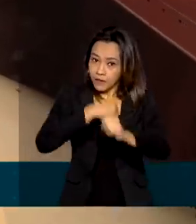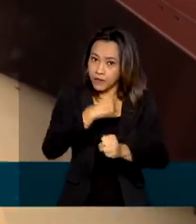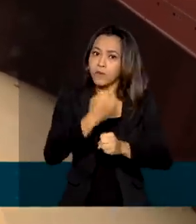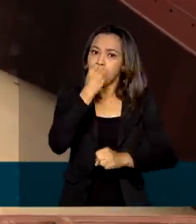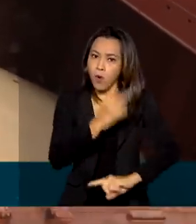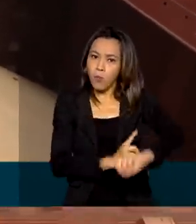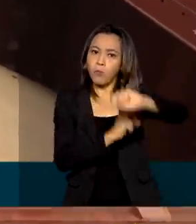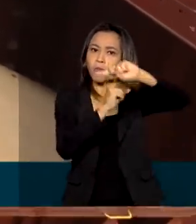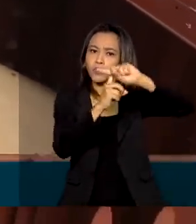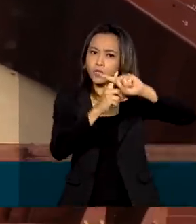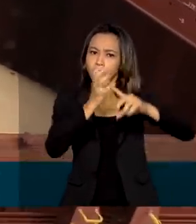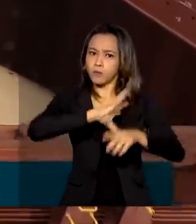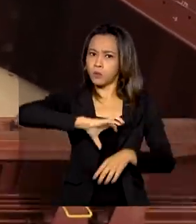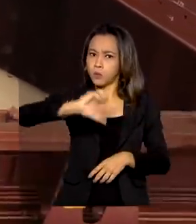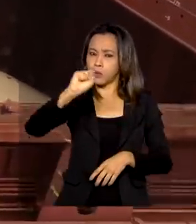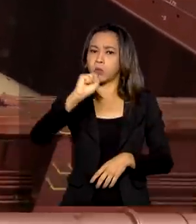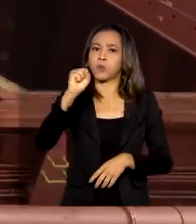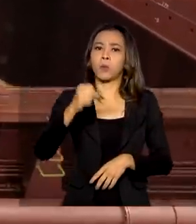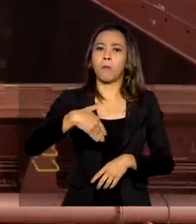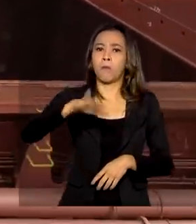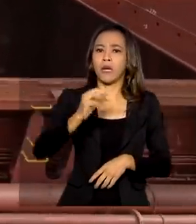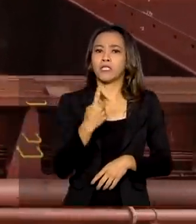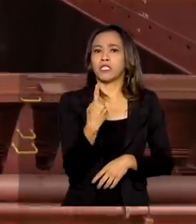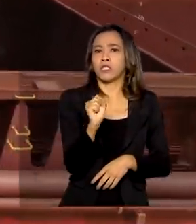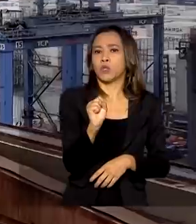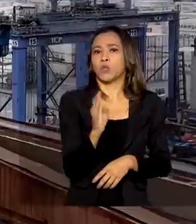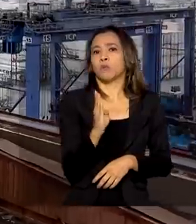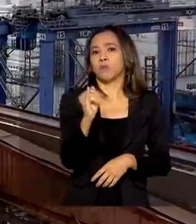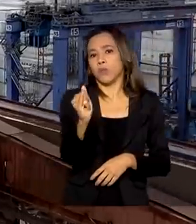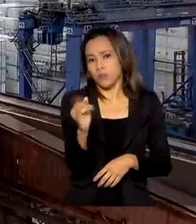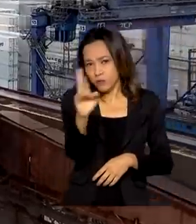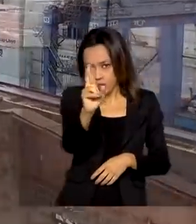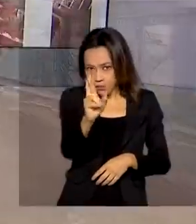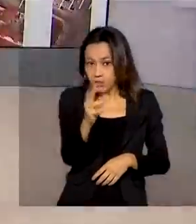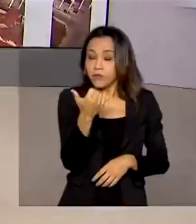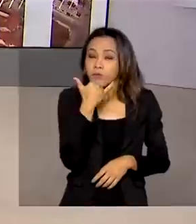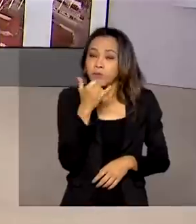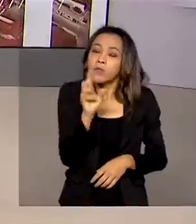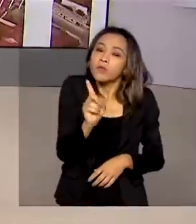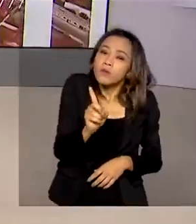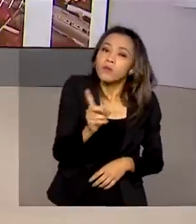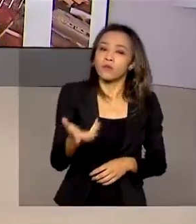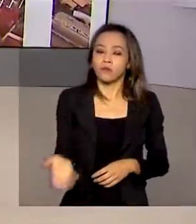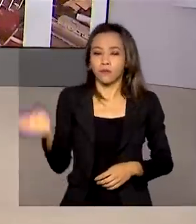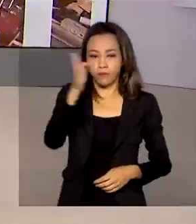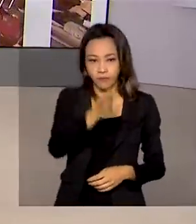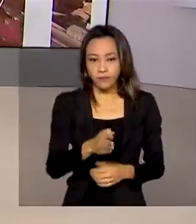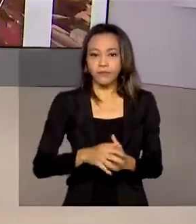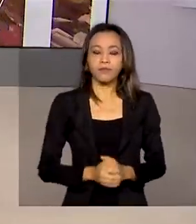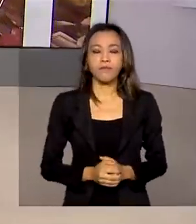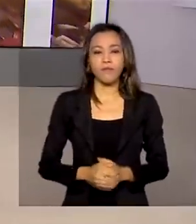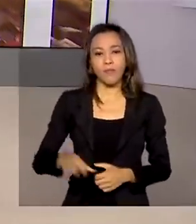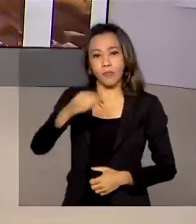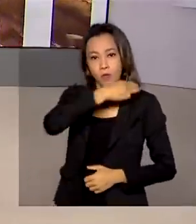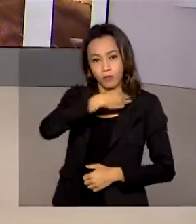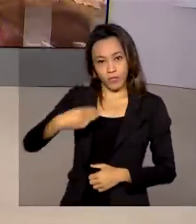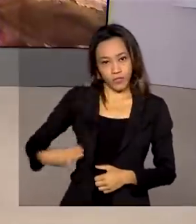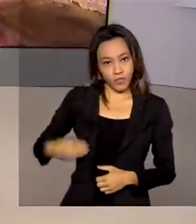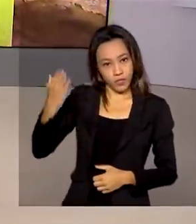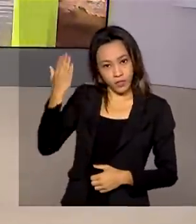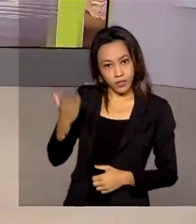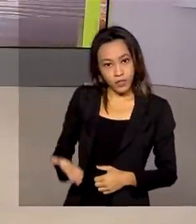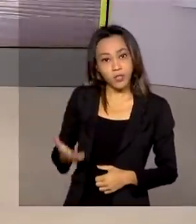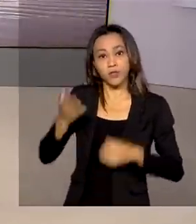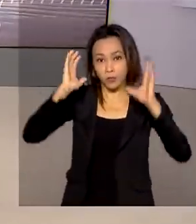superávit no comércio internacional de mais de 18 bilhões de dólares. O ministro Marcos Pontes participou na